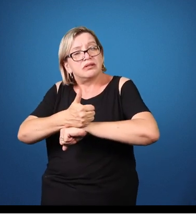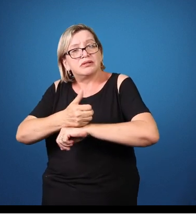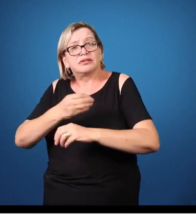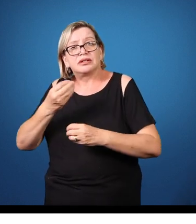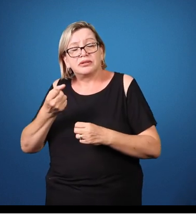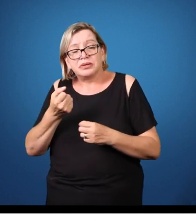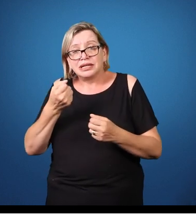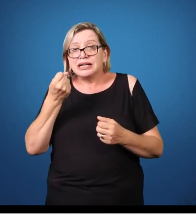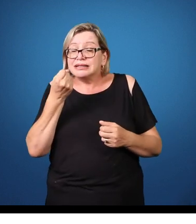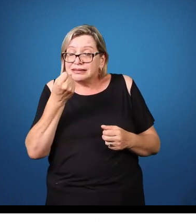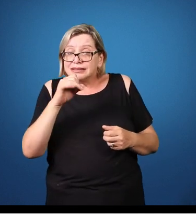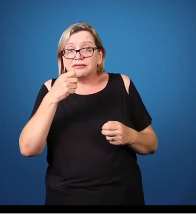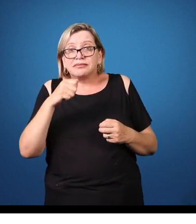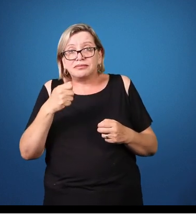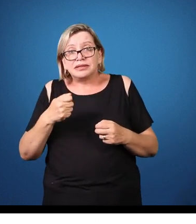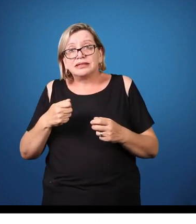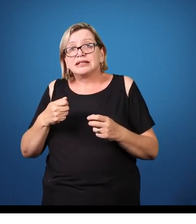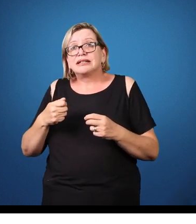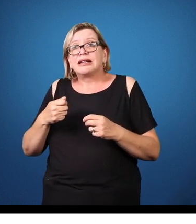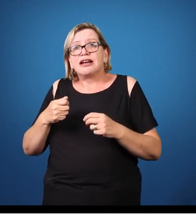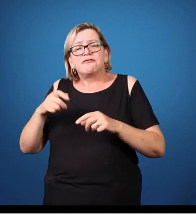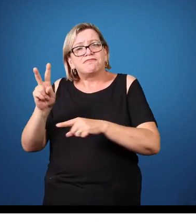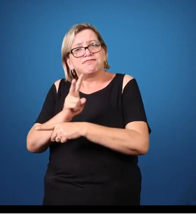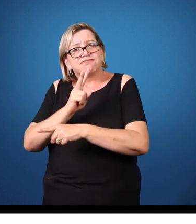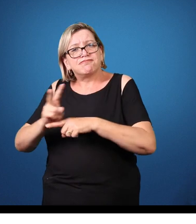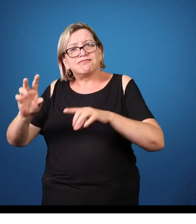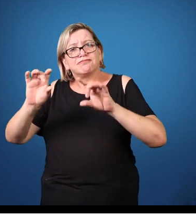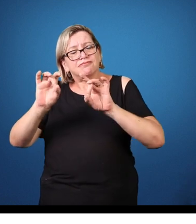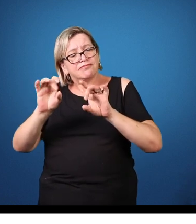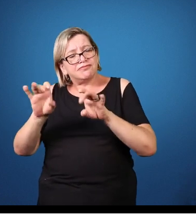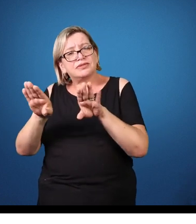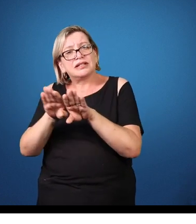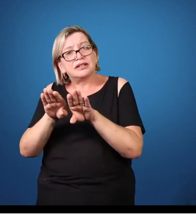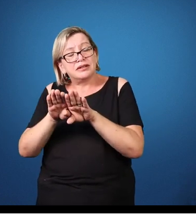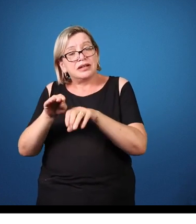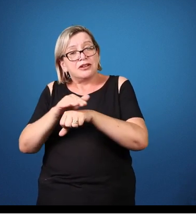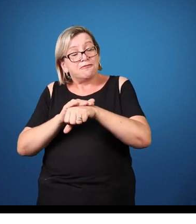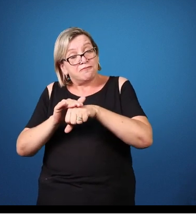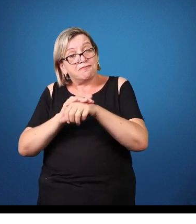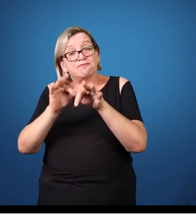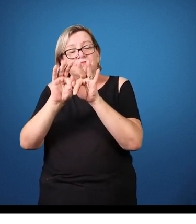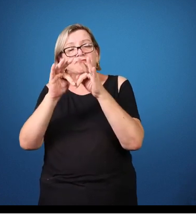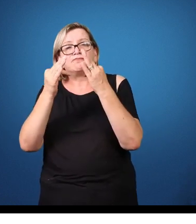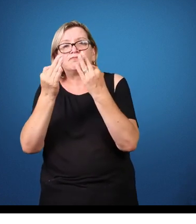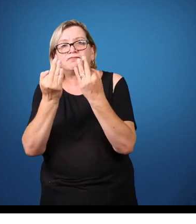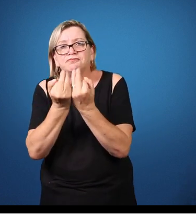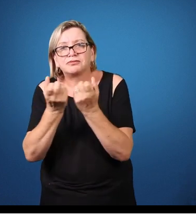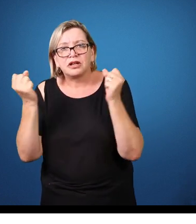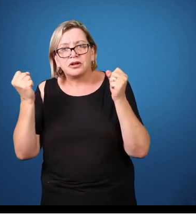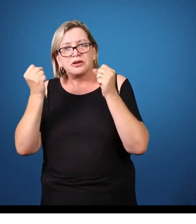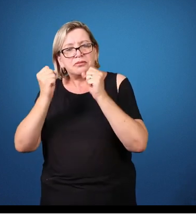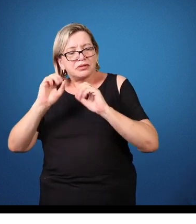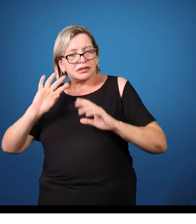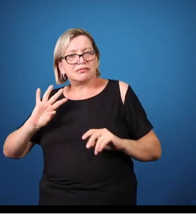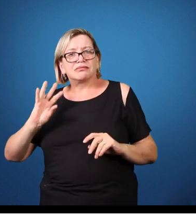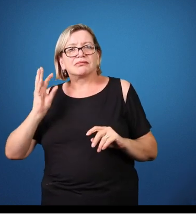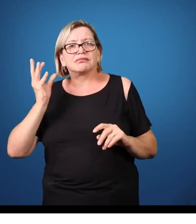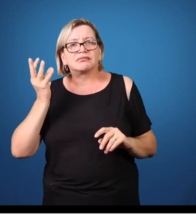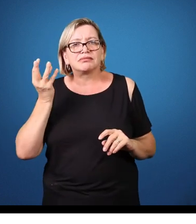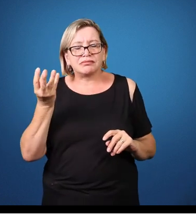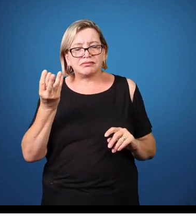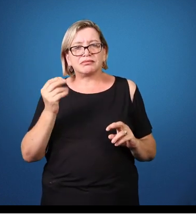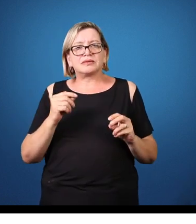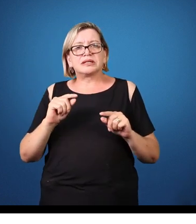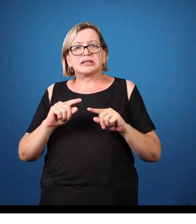para que isso possa se iniciar, né? Mas não é função dele diagnosticar, não é